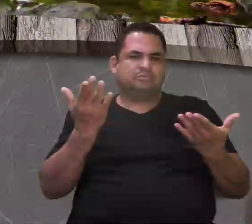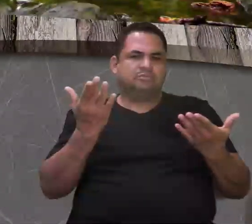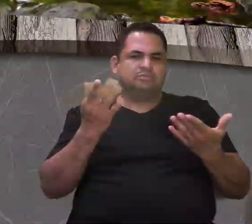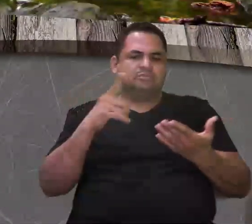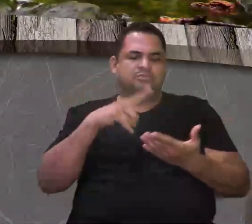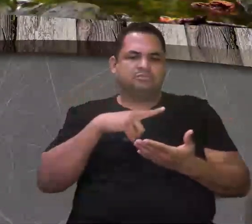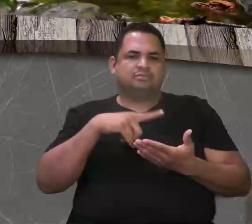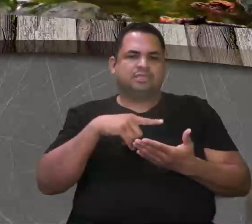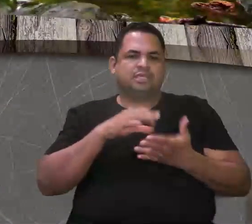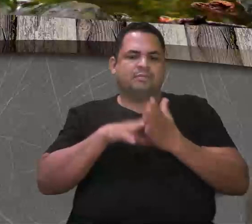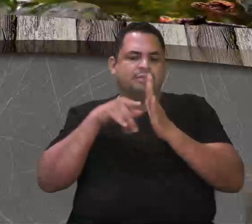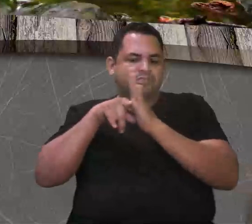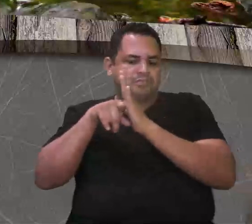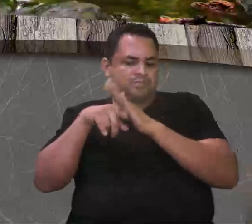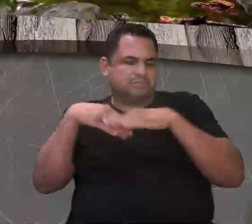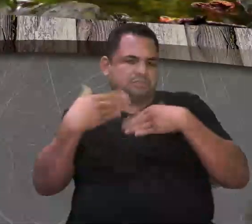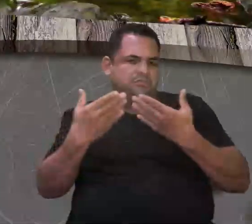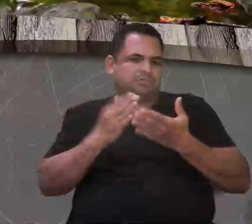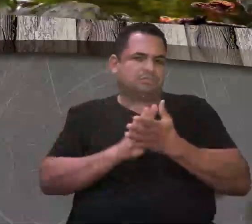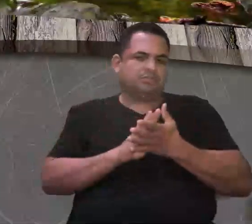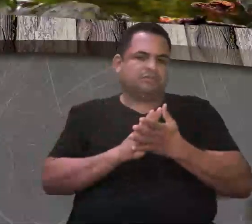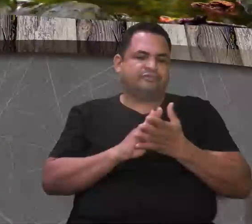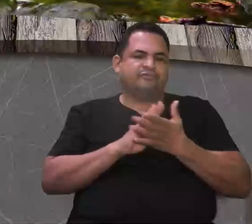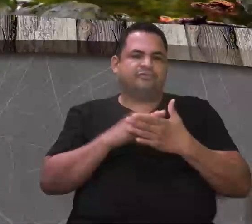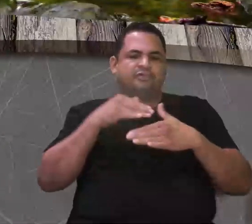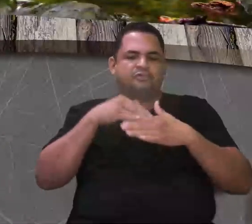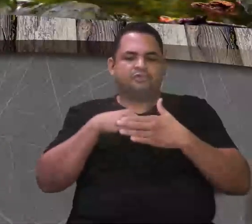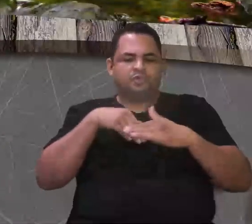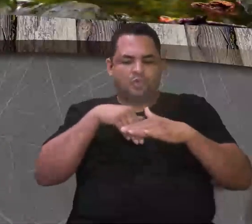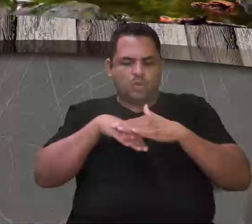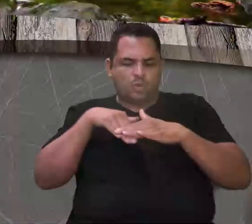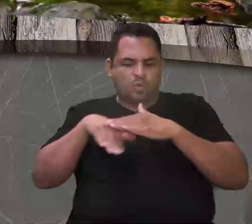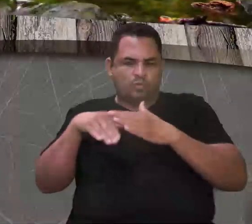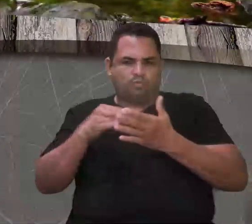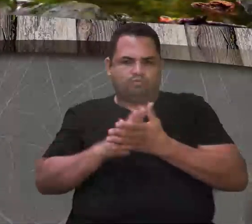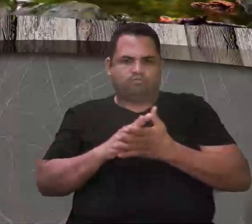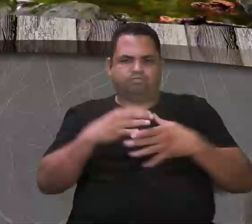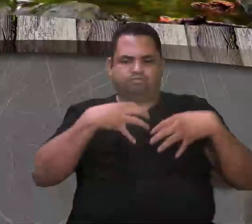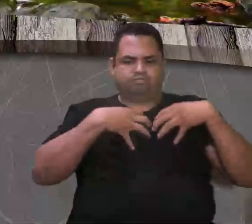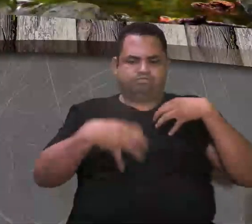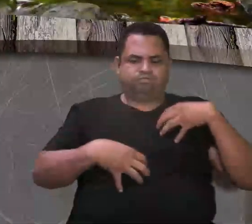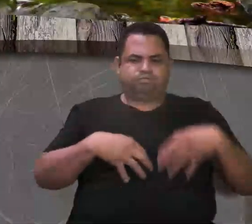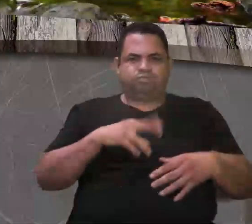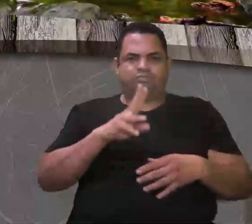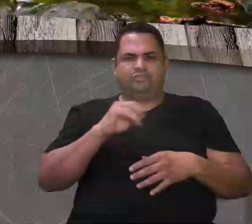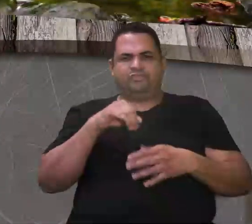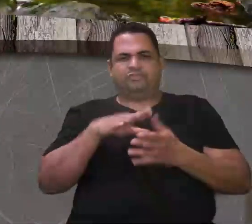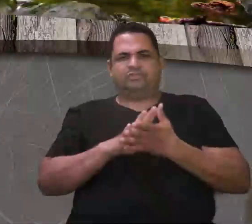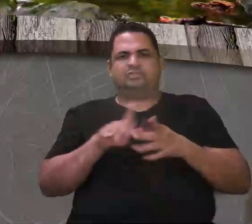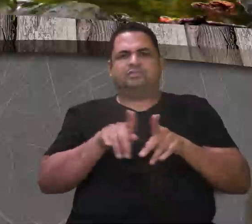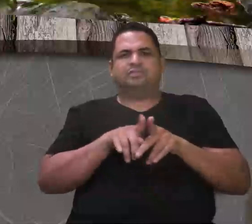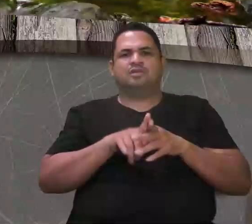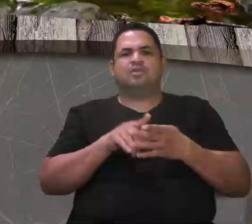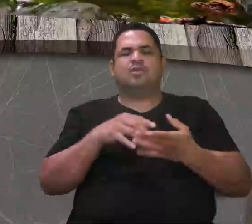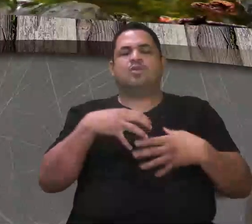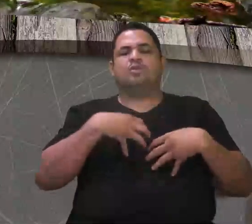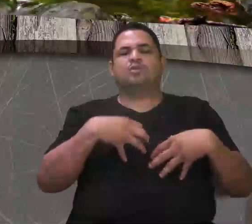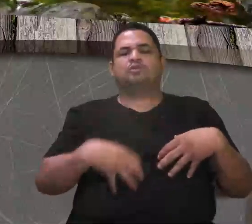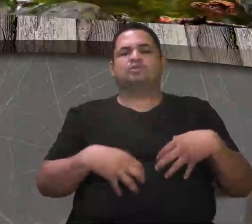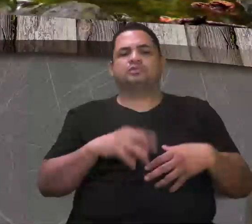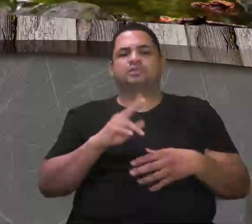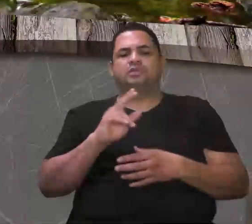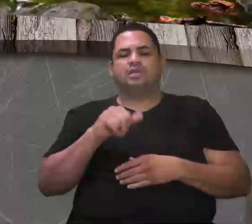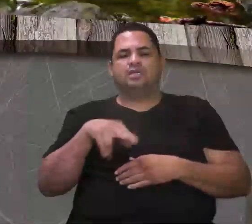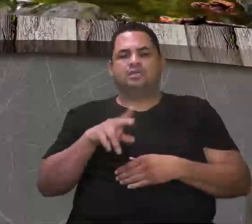também tem as evidências. A gente falou sobre os fósseis, que são evidências. Os órgãos vestigiais, os órgãos homólogos e órgãos análogos também